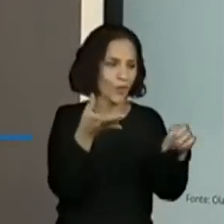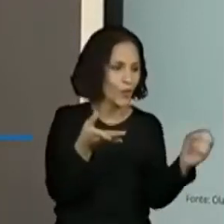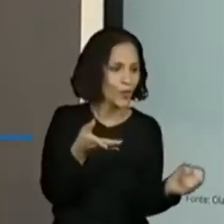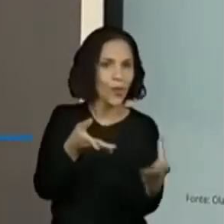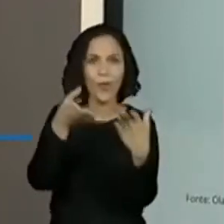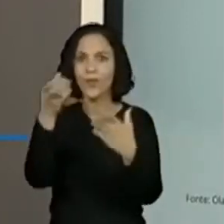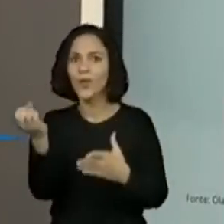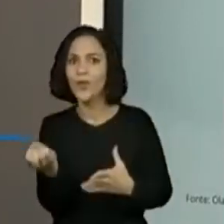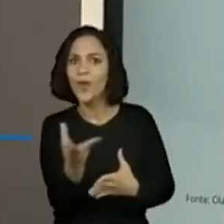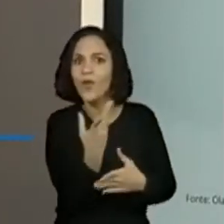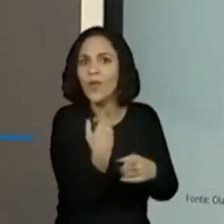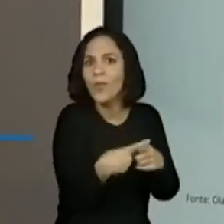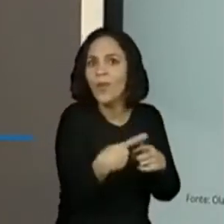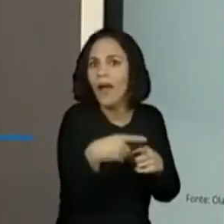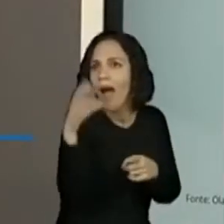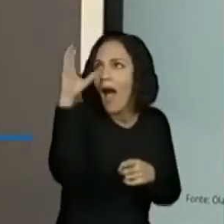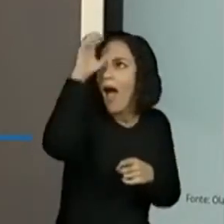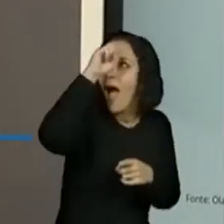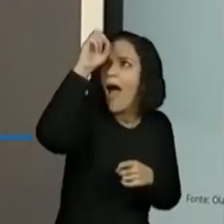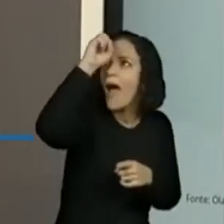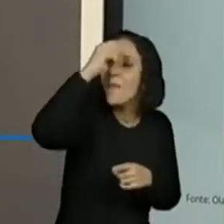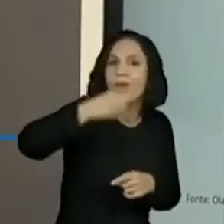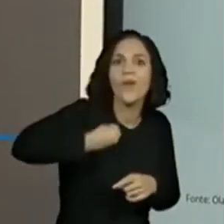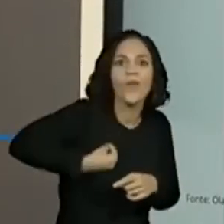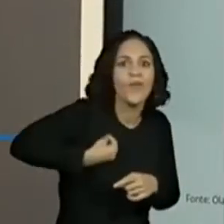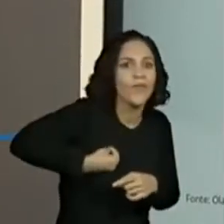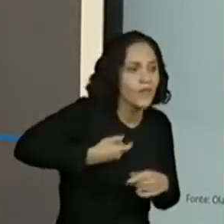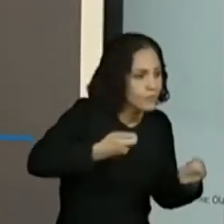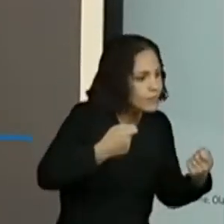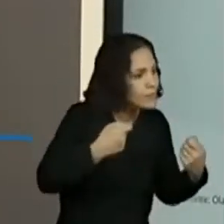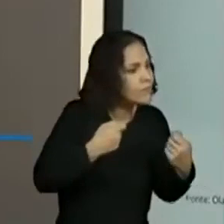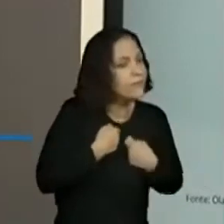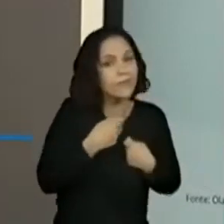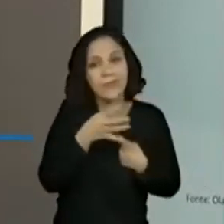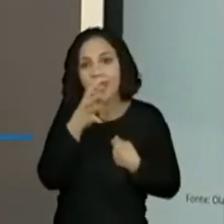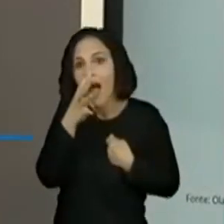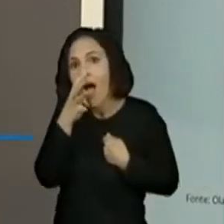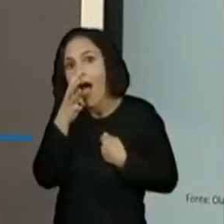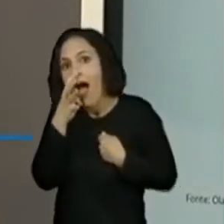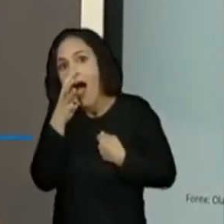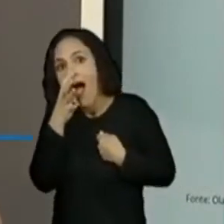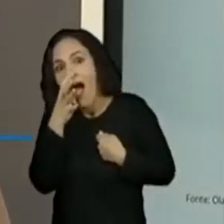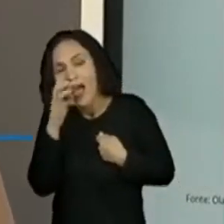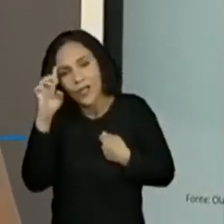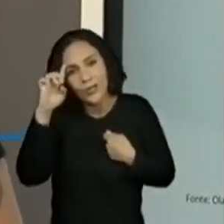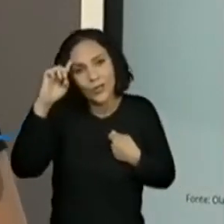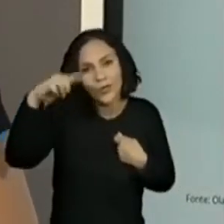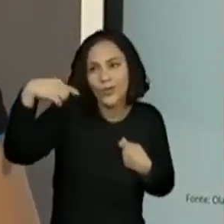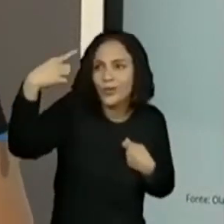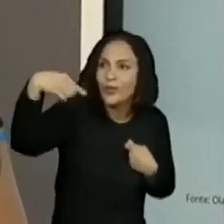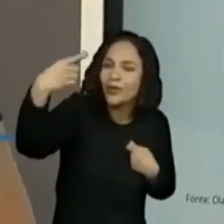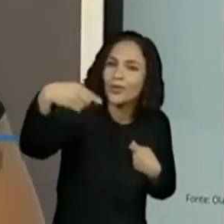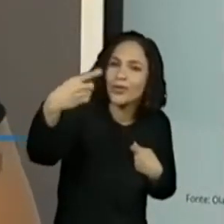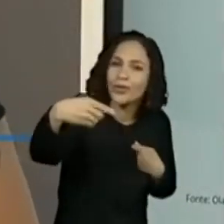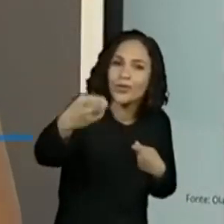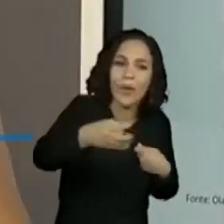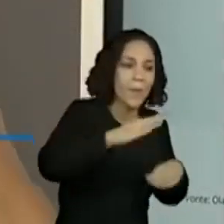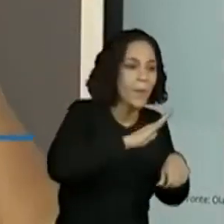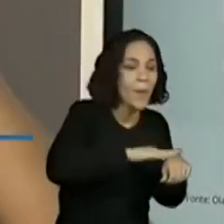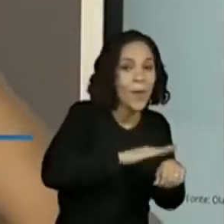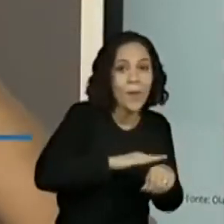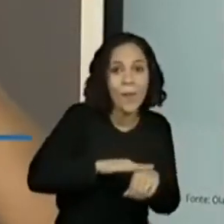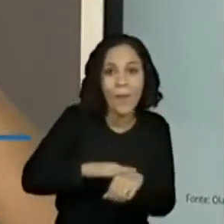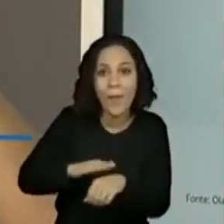aprendemos com as surpresas da vida. Que a cada vida e cada momento vivido,